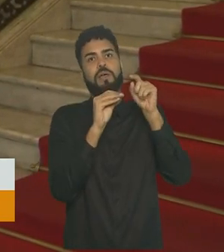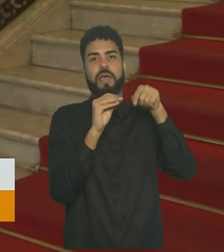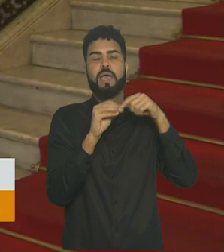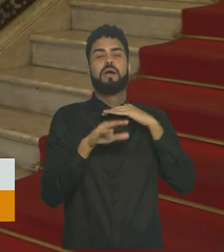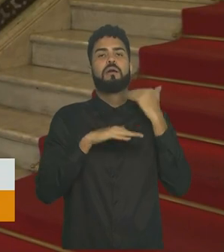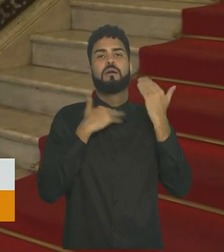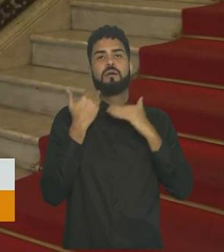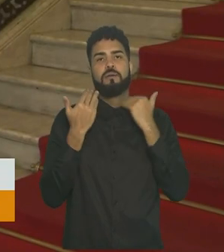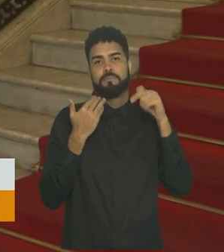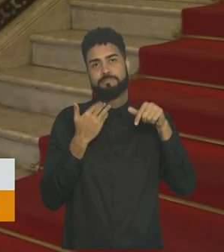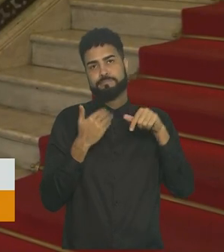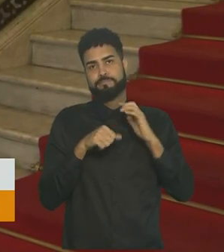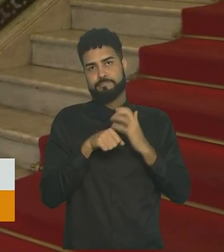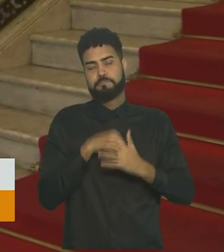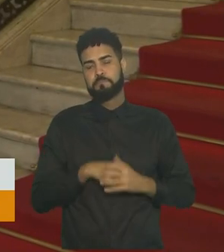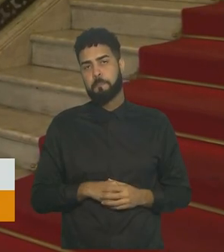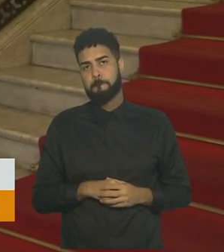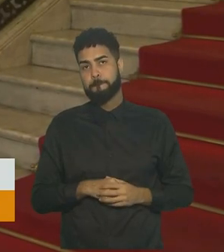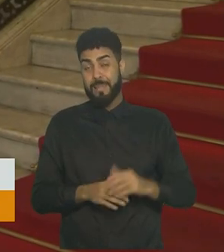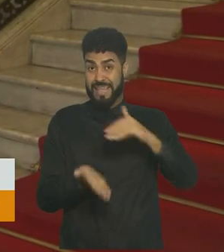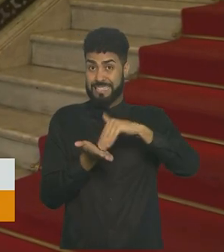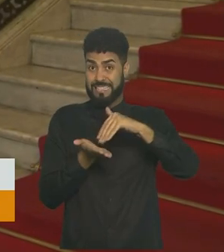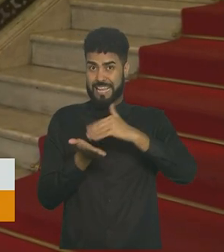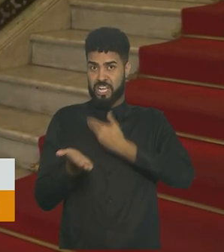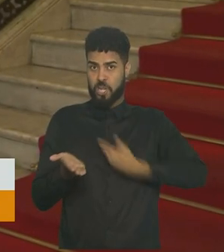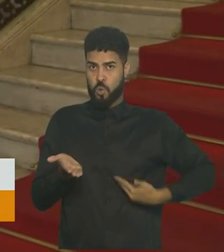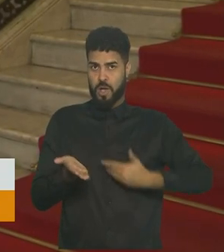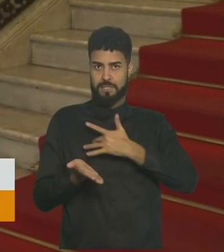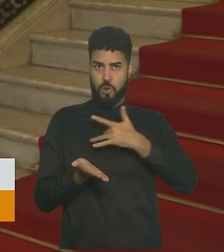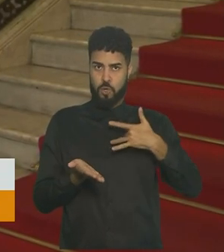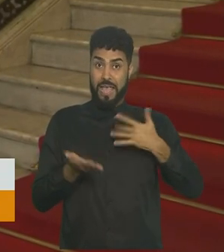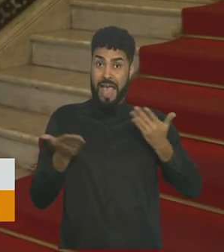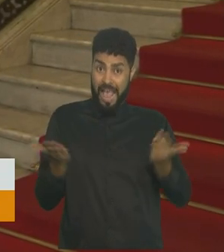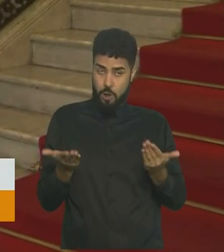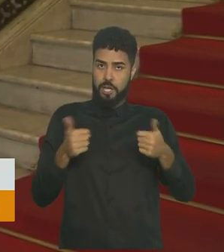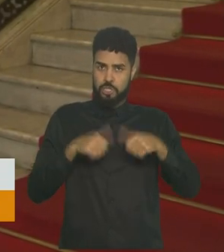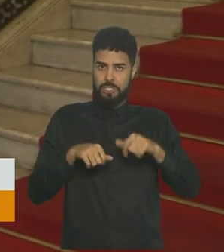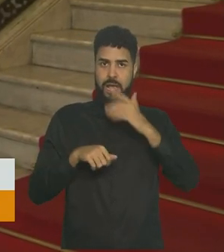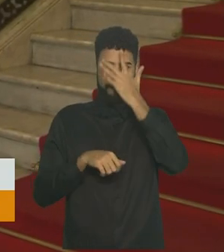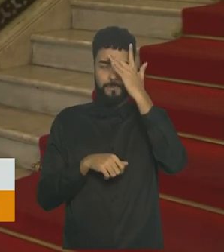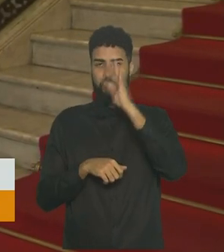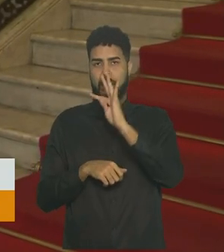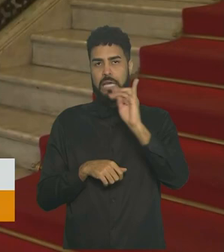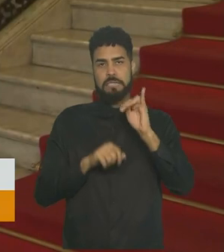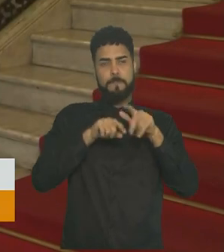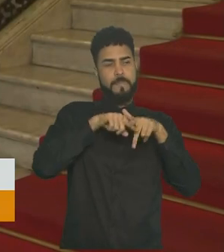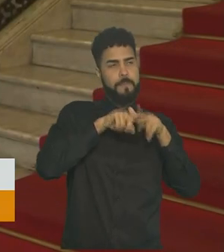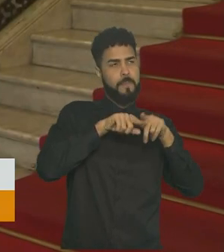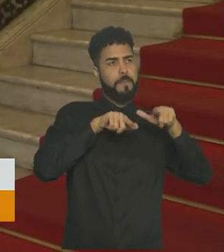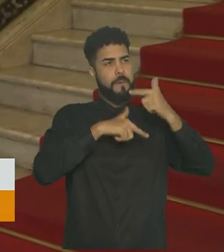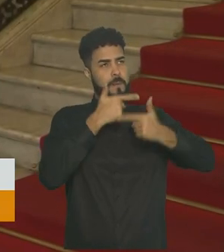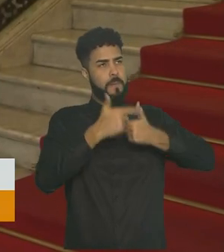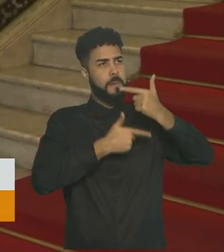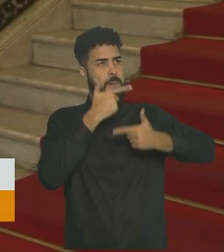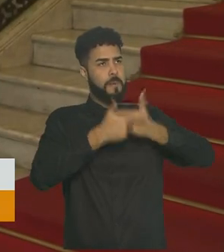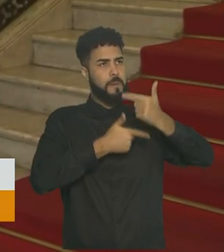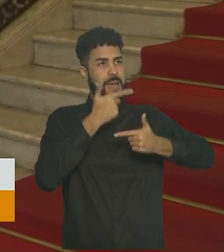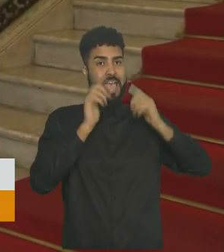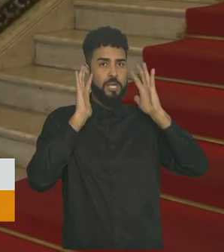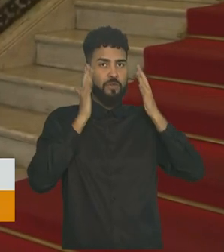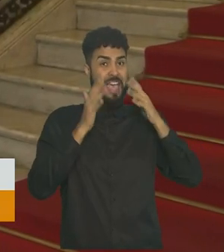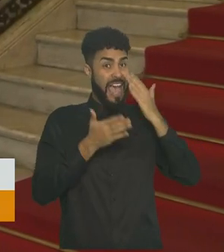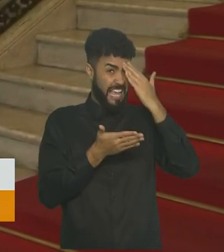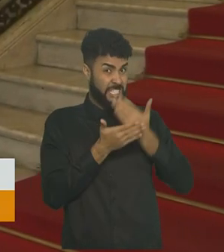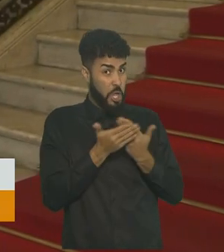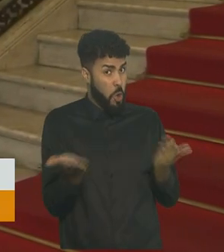provocadas pelo coronavírus. A Secretaria Estadual de Saúde diz que está trabalhando para resolver esse problema e acredita que até as